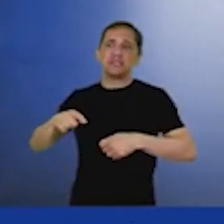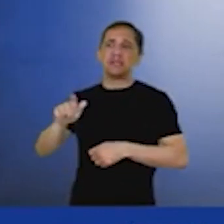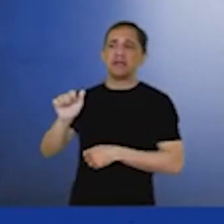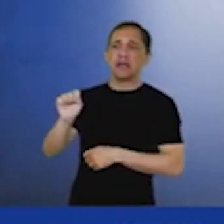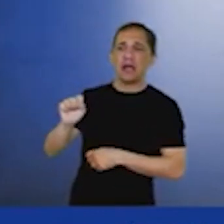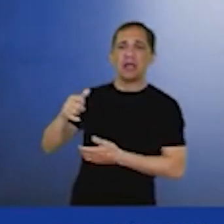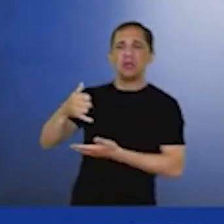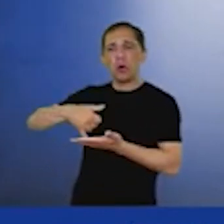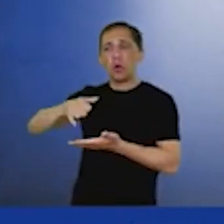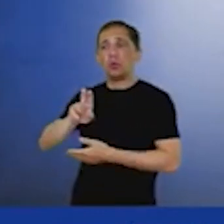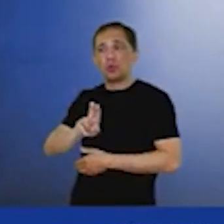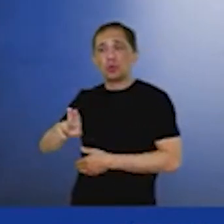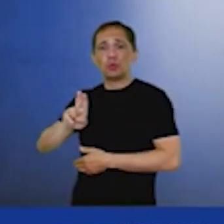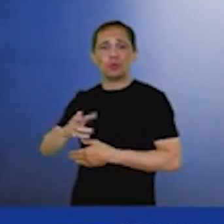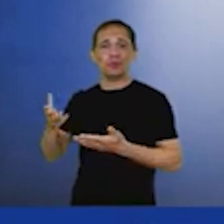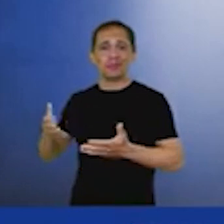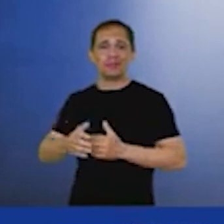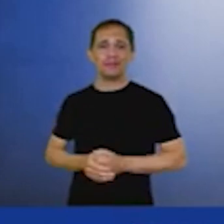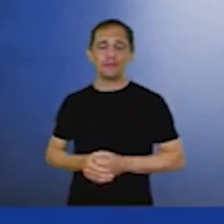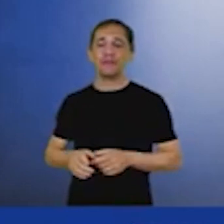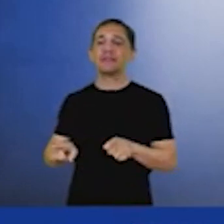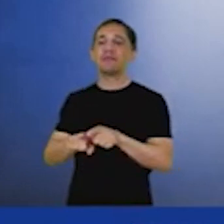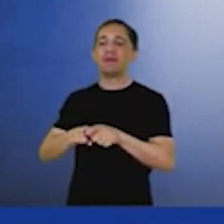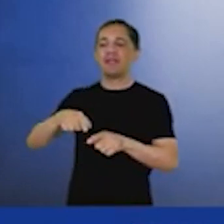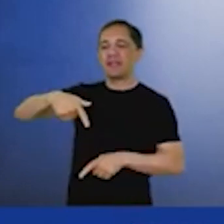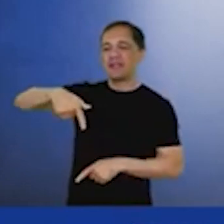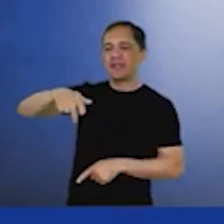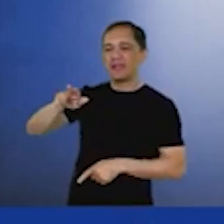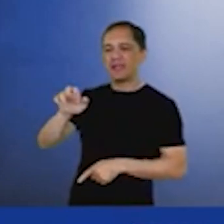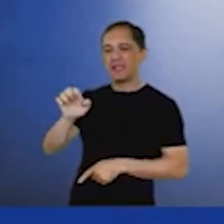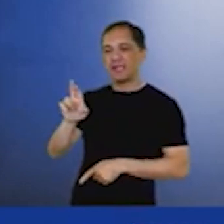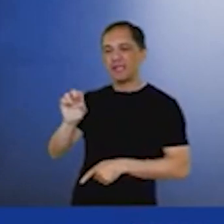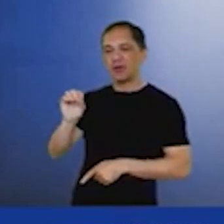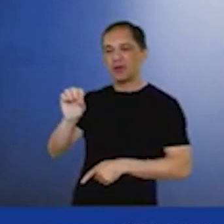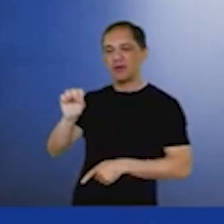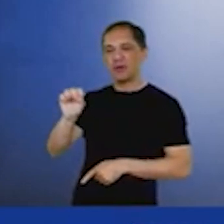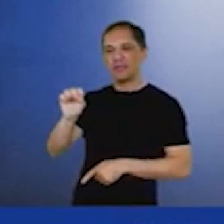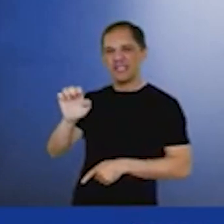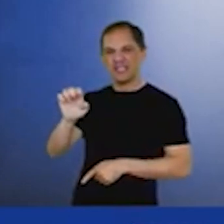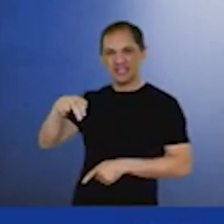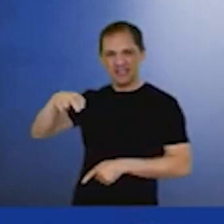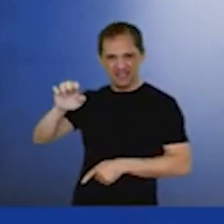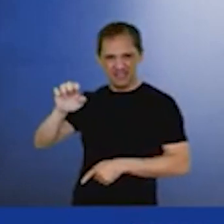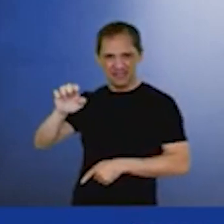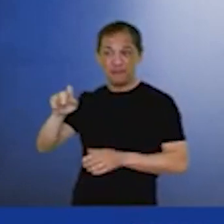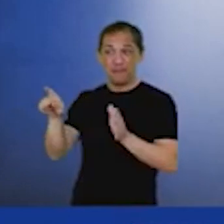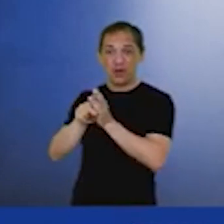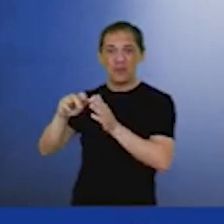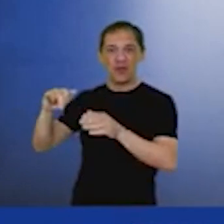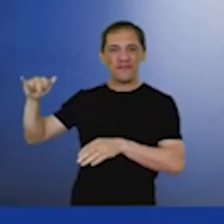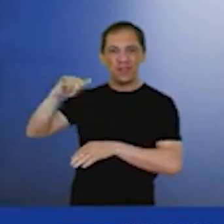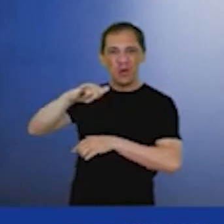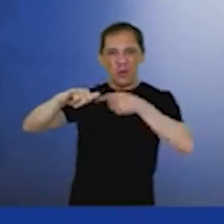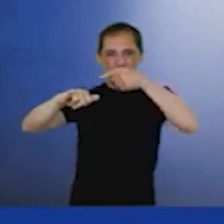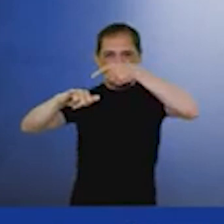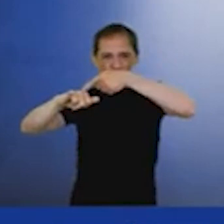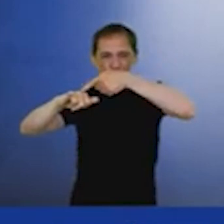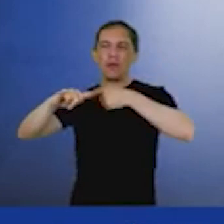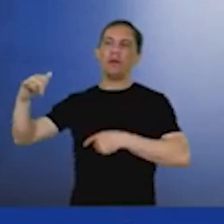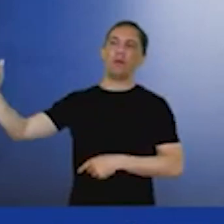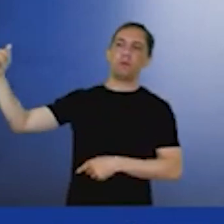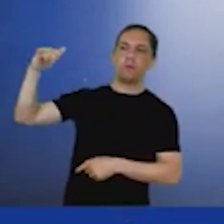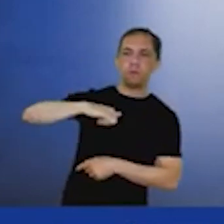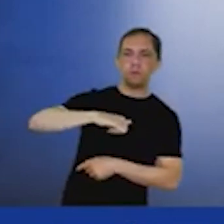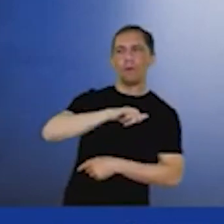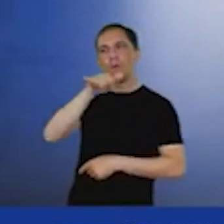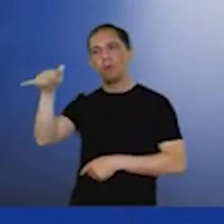precisou de muito querosene de aviação para trazer todas as pessoas de todos os países para debater a transição energética. Então,